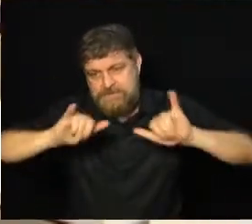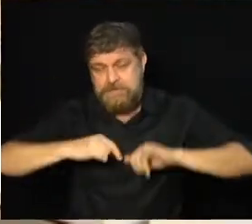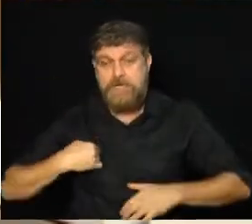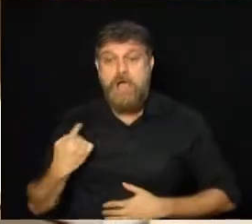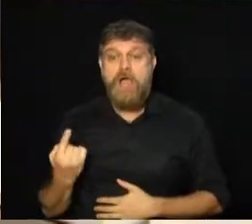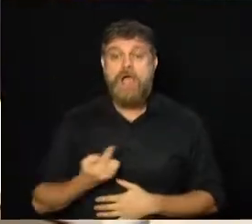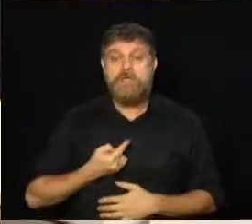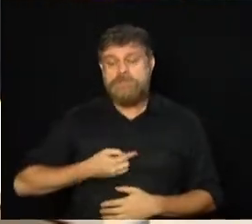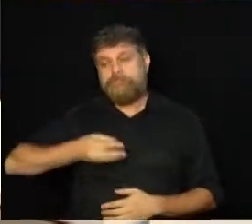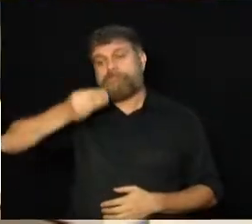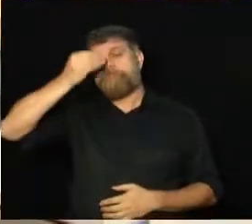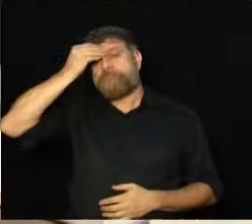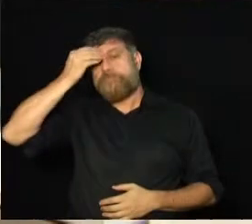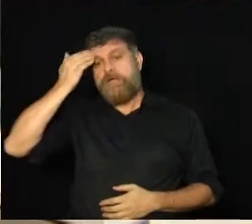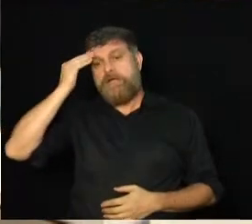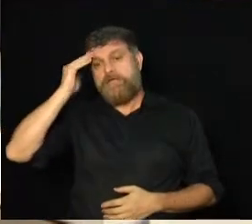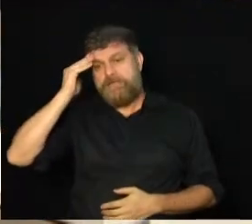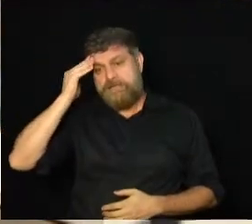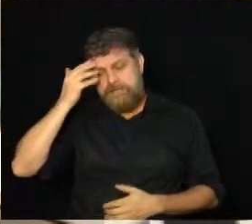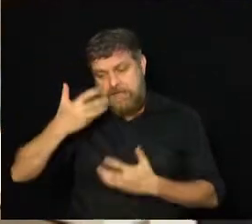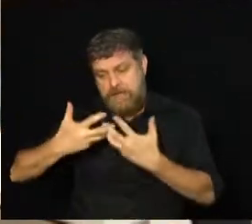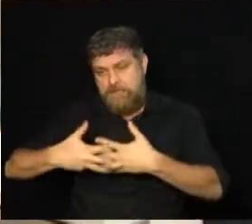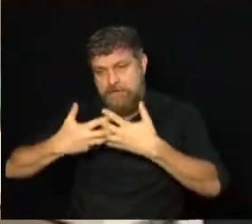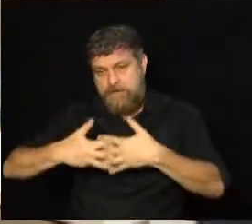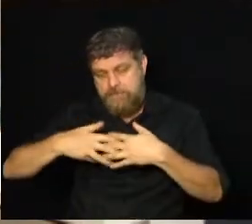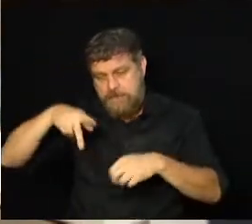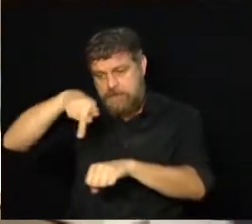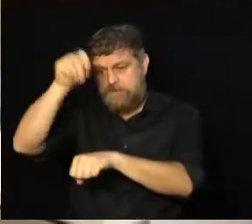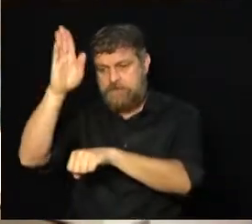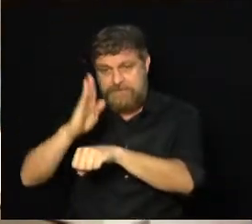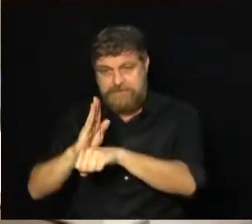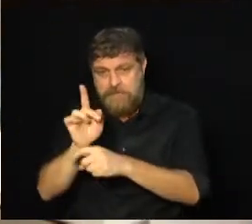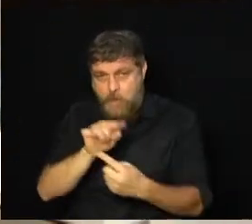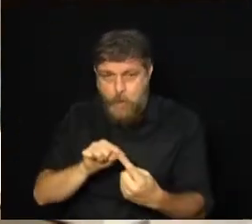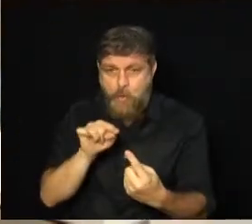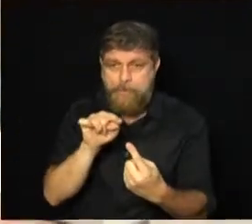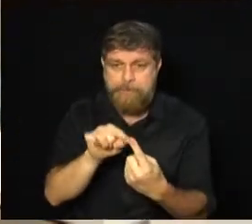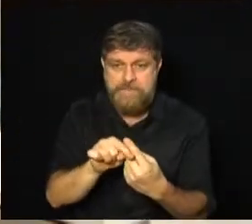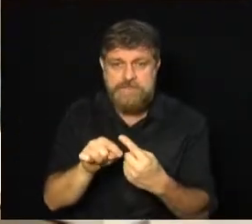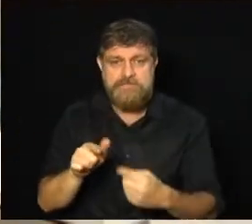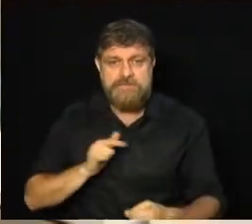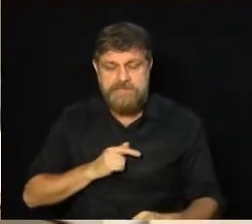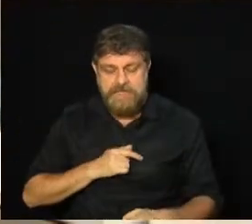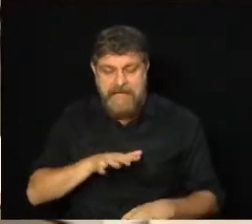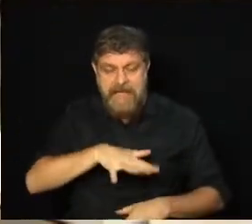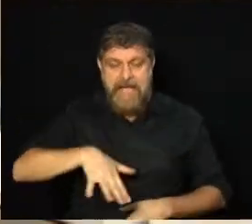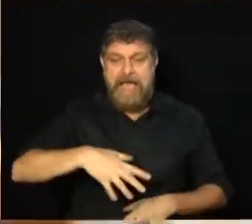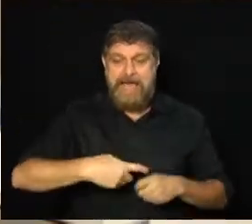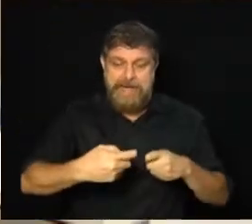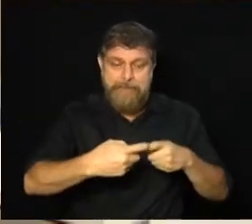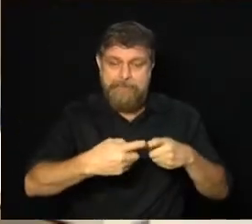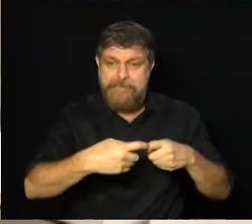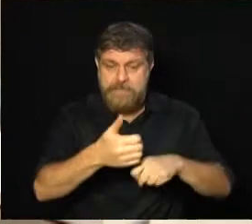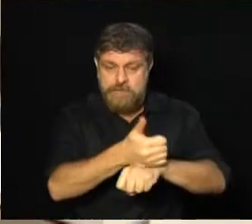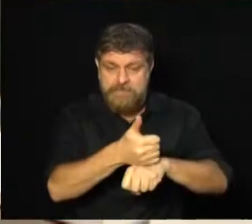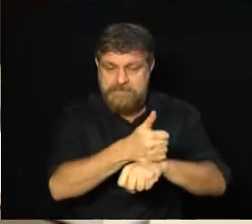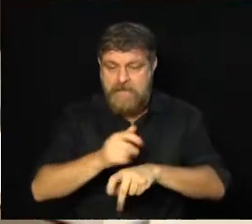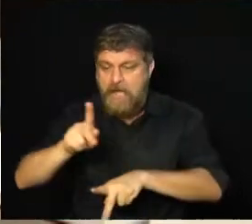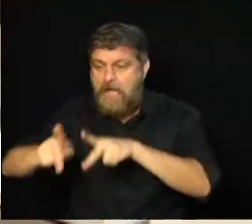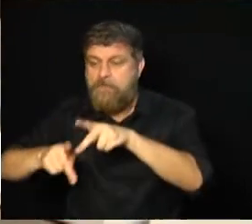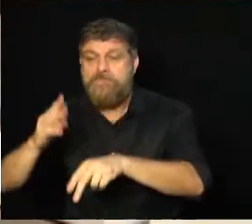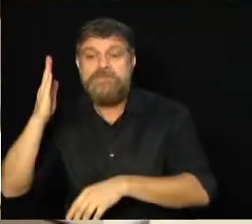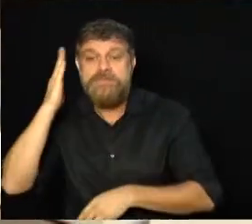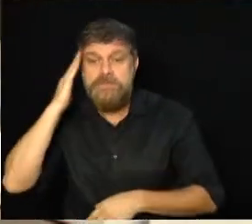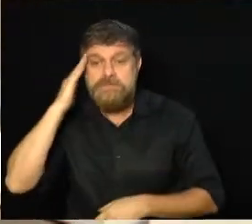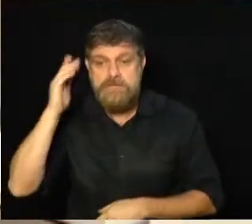forma eficiente, divulgar isso dentro do nosso país, para que a classe médica saiba, a população saiba,